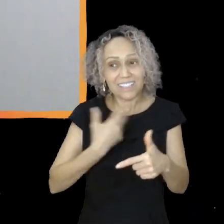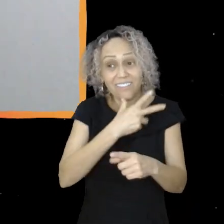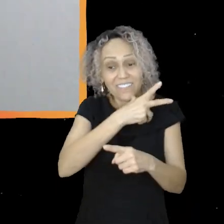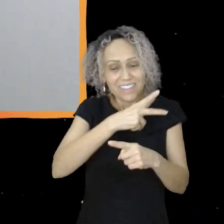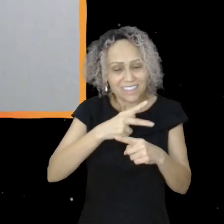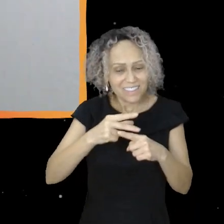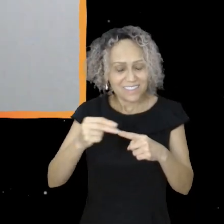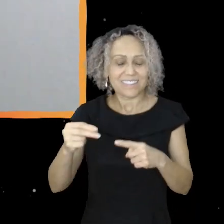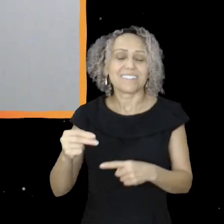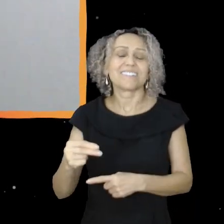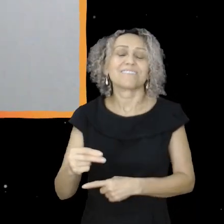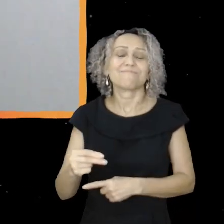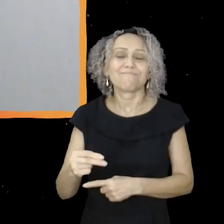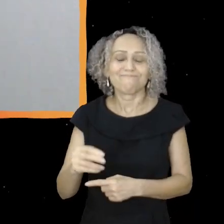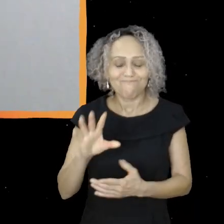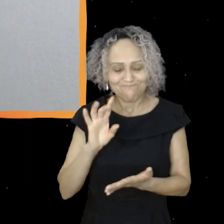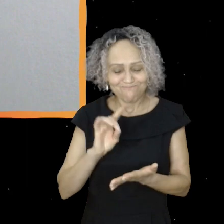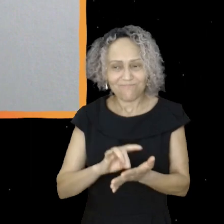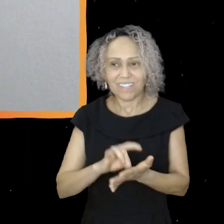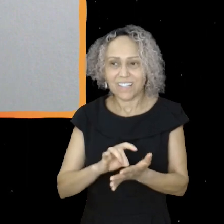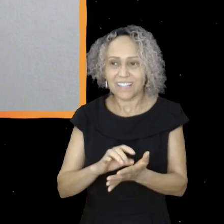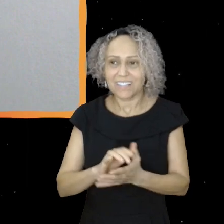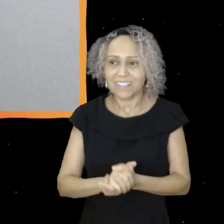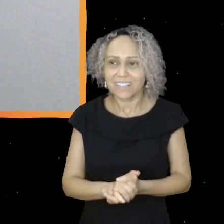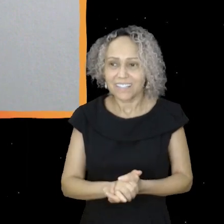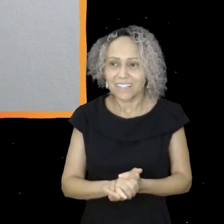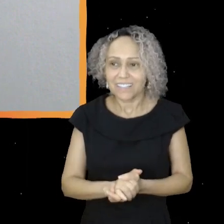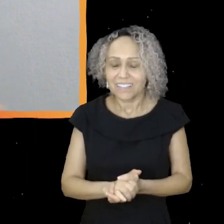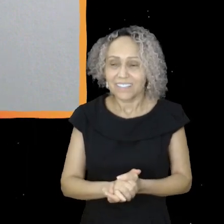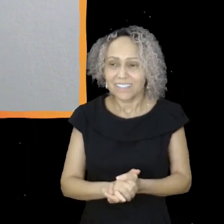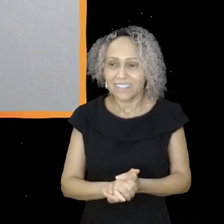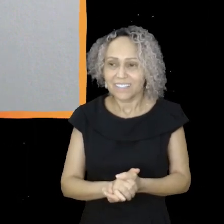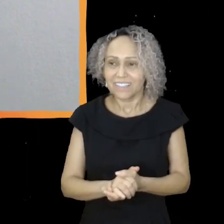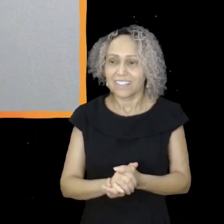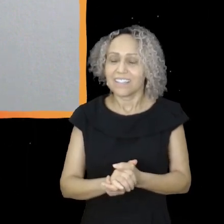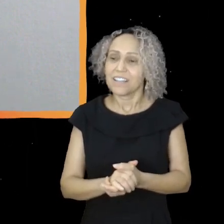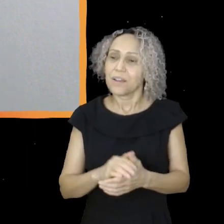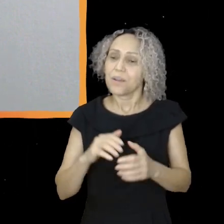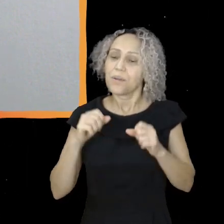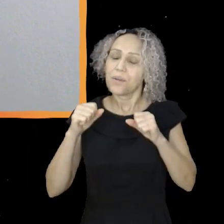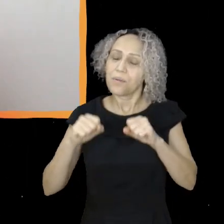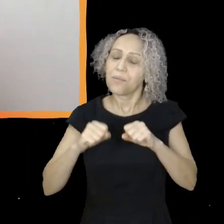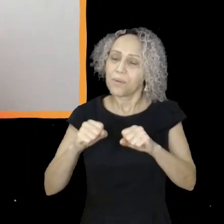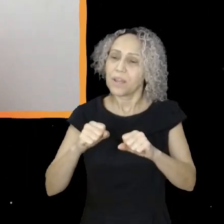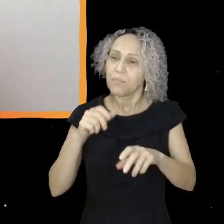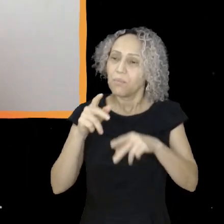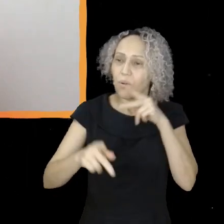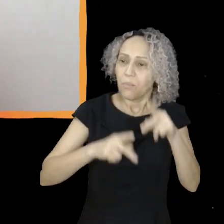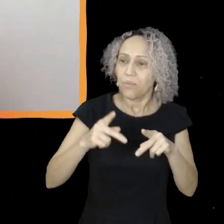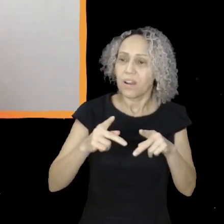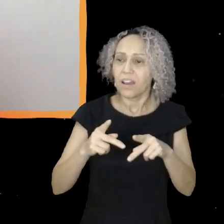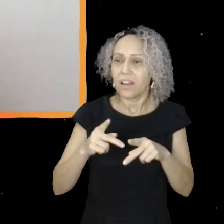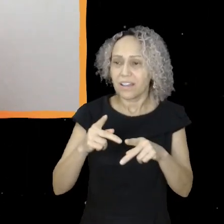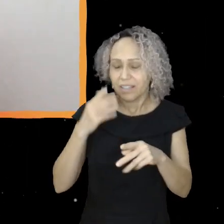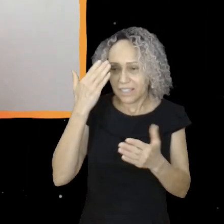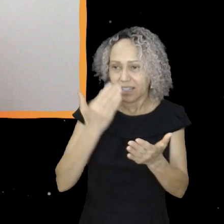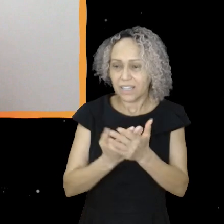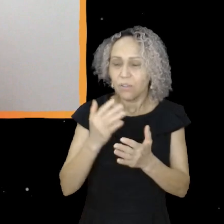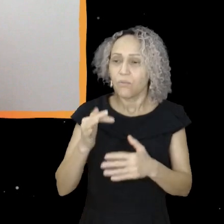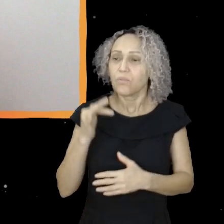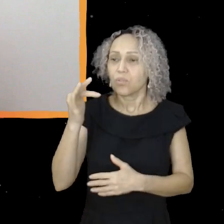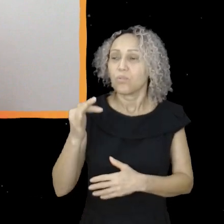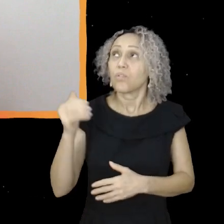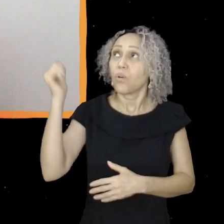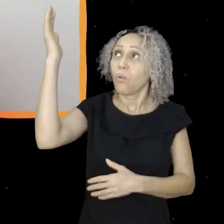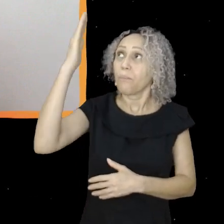Fruto de pressão popular, organização política e aposta no futuro porque é assim que se faz o Thaís melhor. O bilhete está no Instagram da deputada Ana